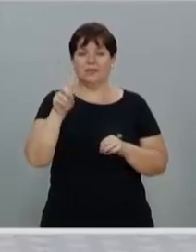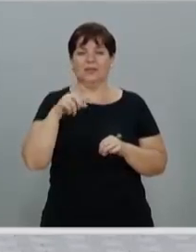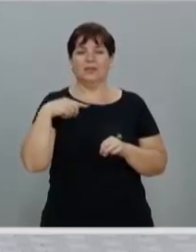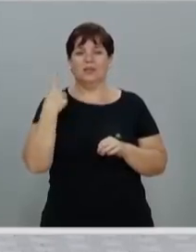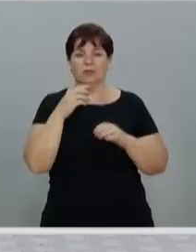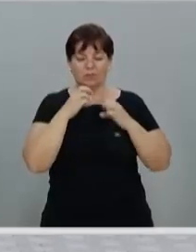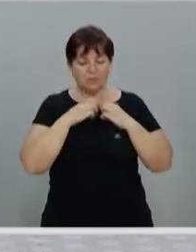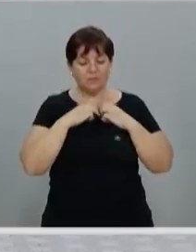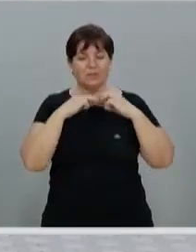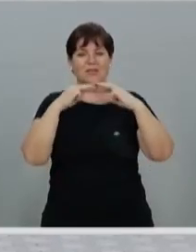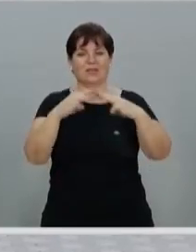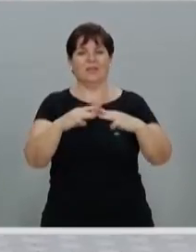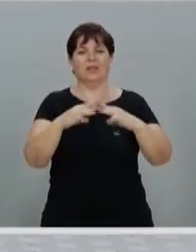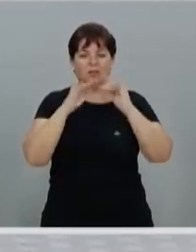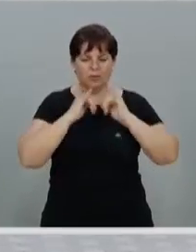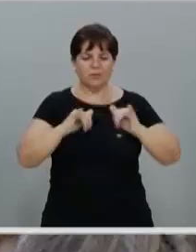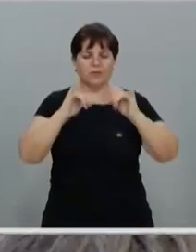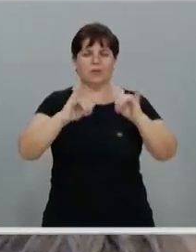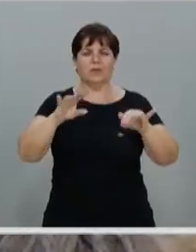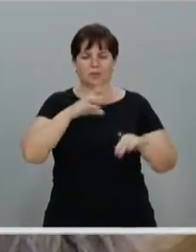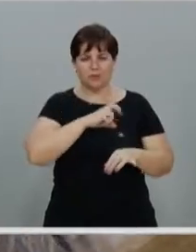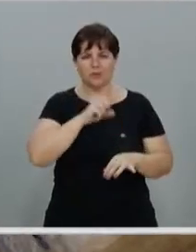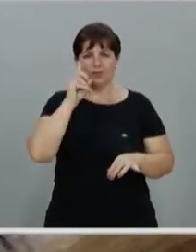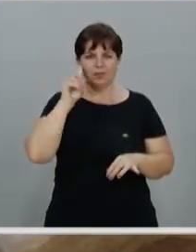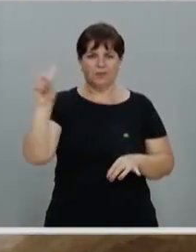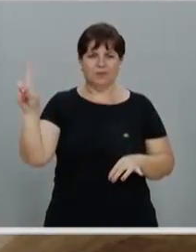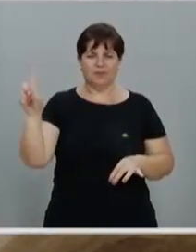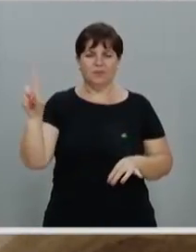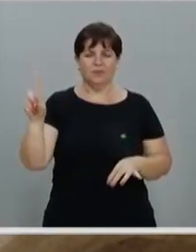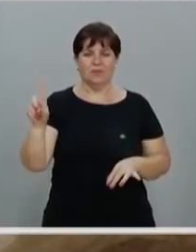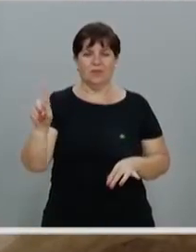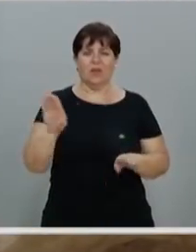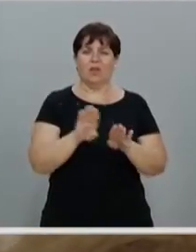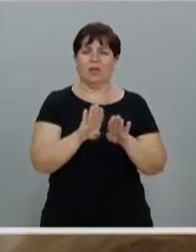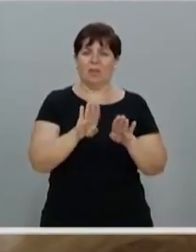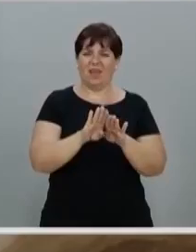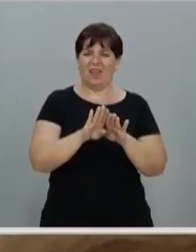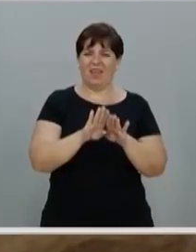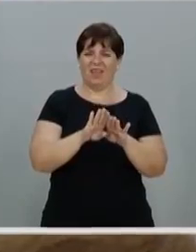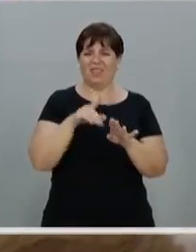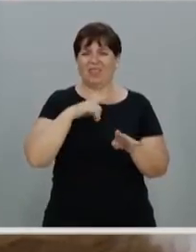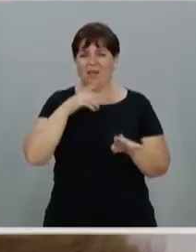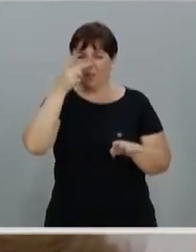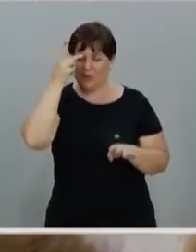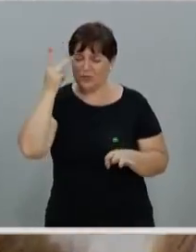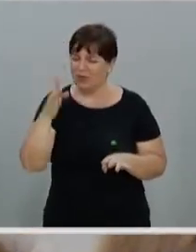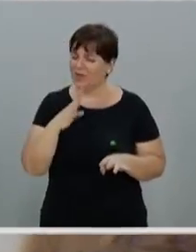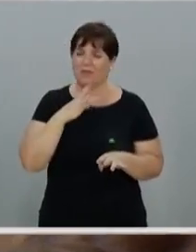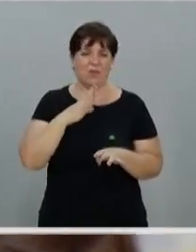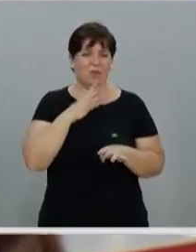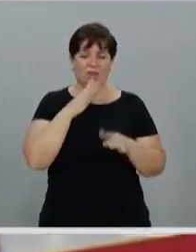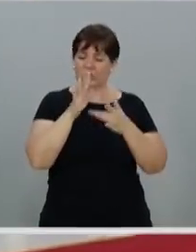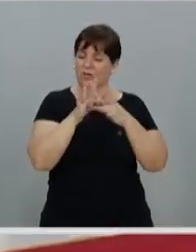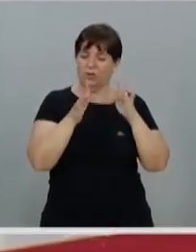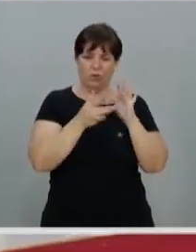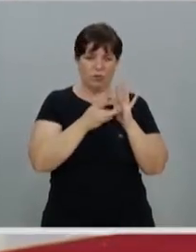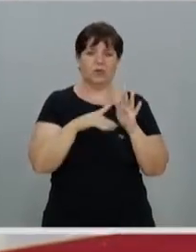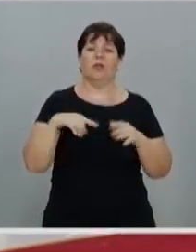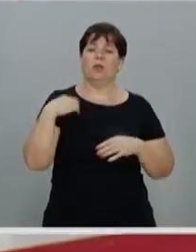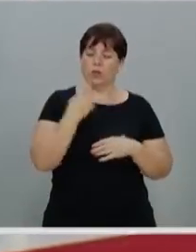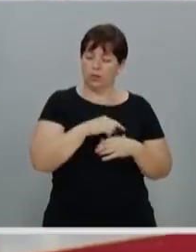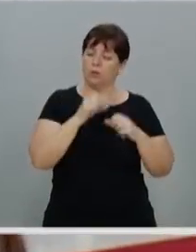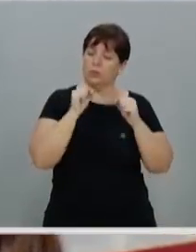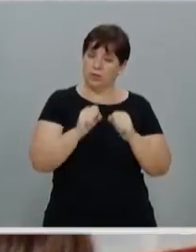gente possa anunciar o reino. Aquelas pessoas que talvez ainda não conhecem. Ou estão esquecidas da realidade do reino. Nós somos